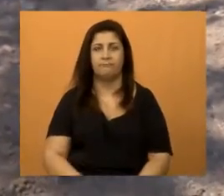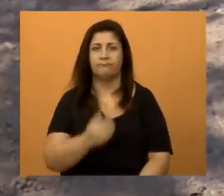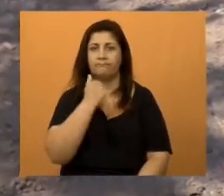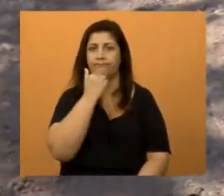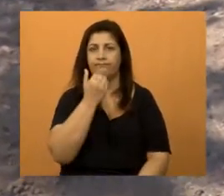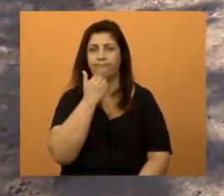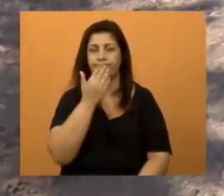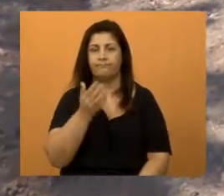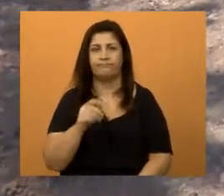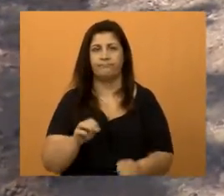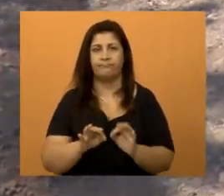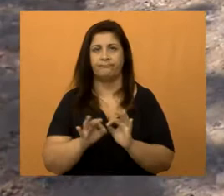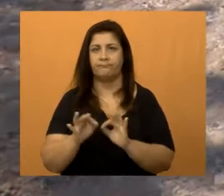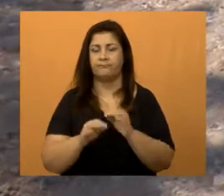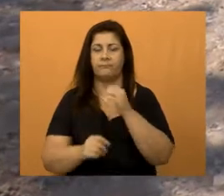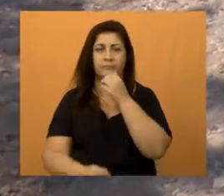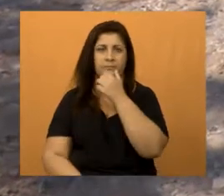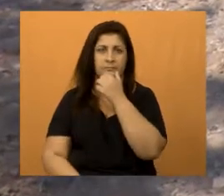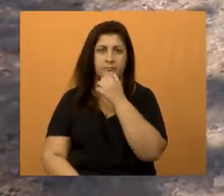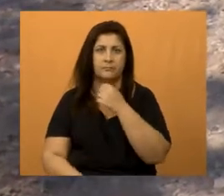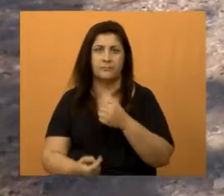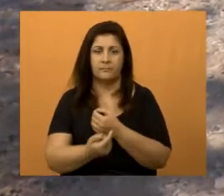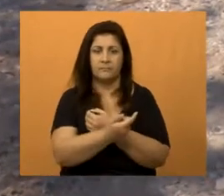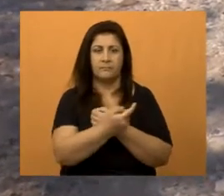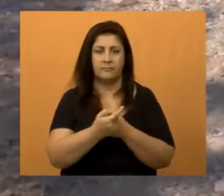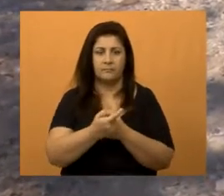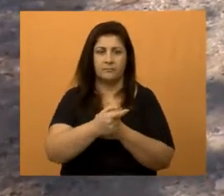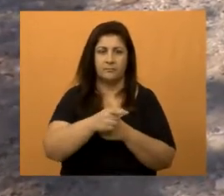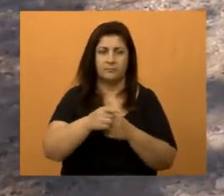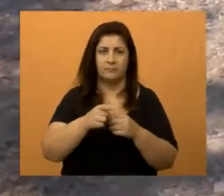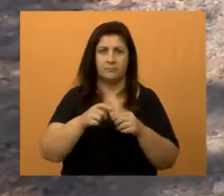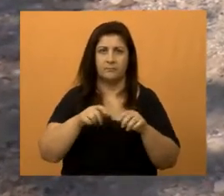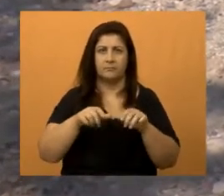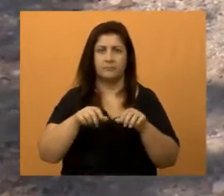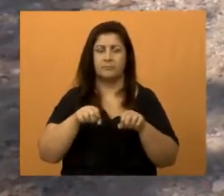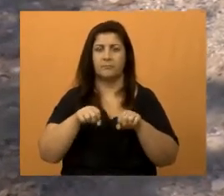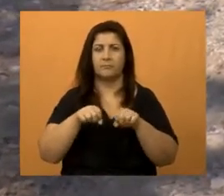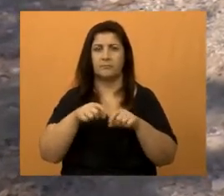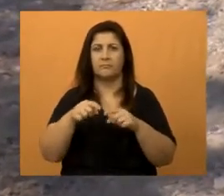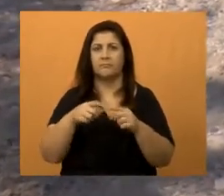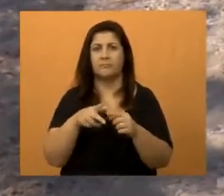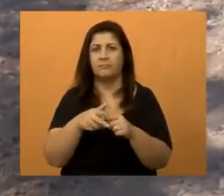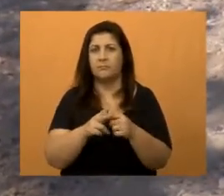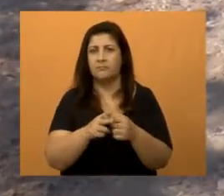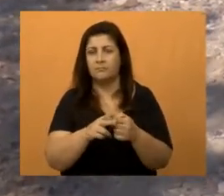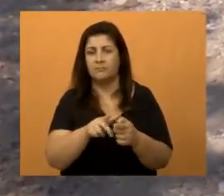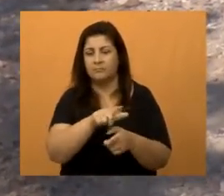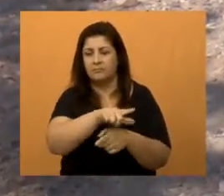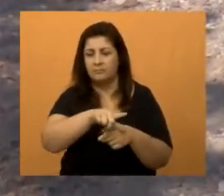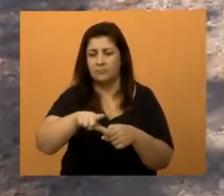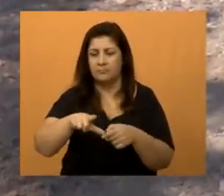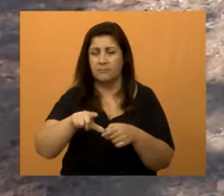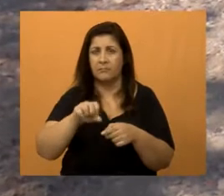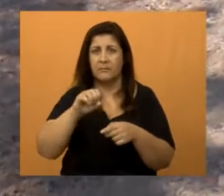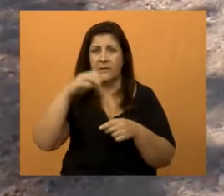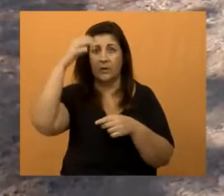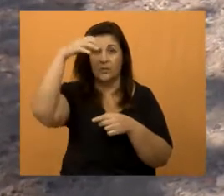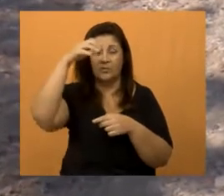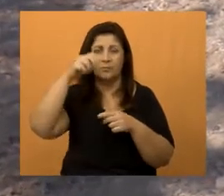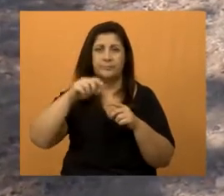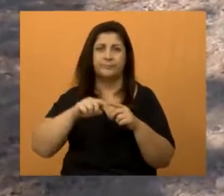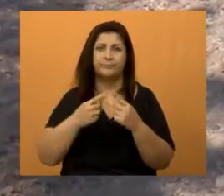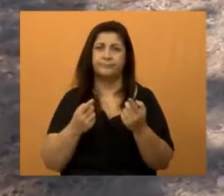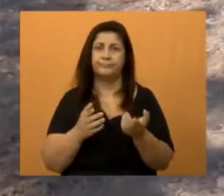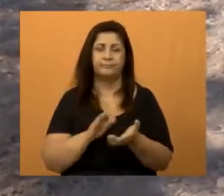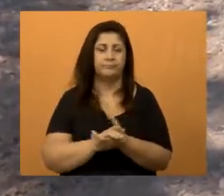nada? Não, não fizeram nada. Daí eles vêm aí, passam a máquina aí, dá uma arrumada quando chove, mas acho que uma semana que a